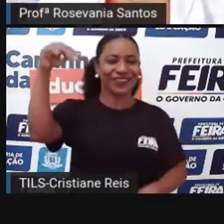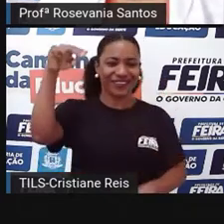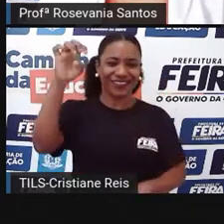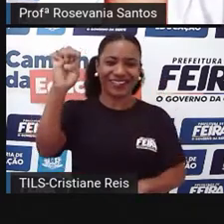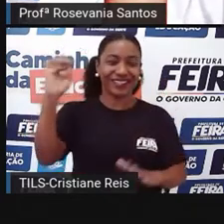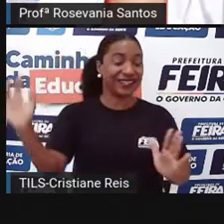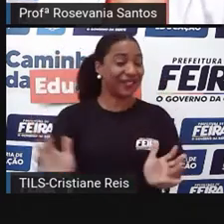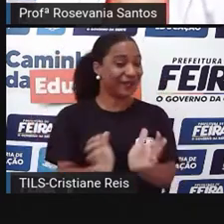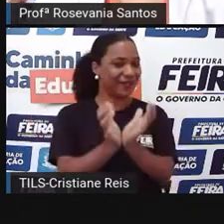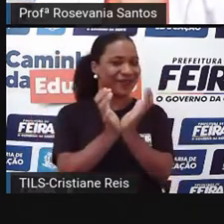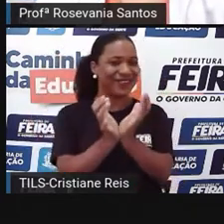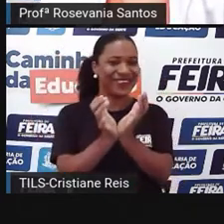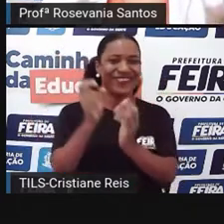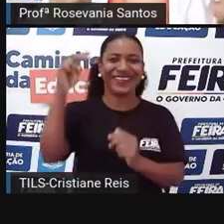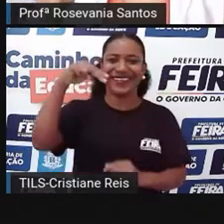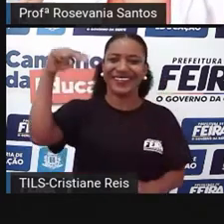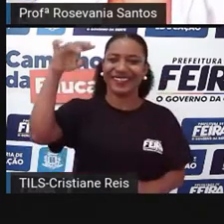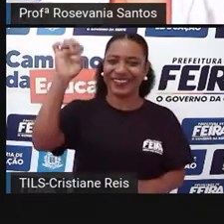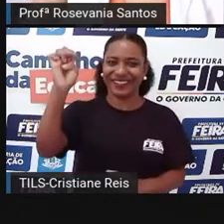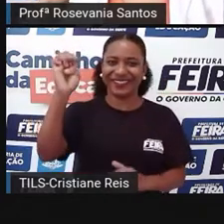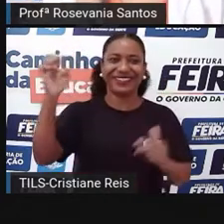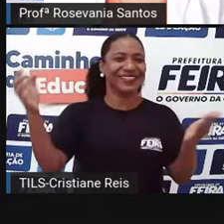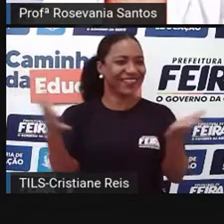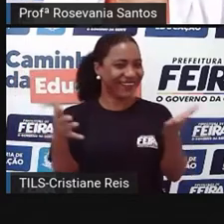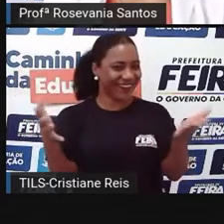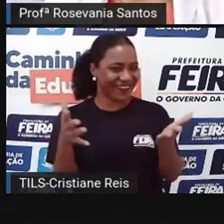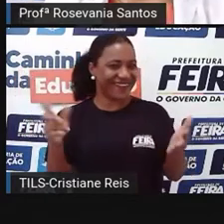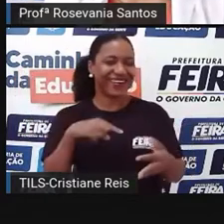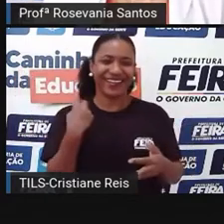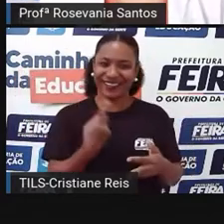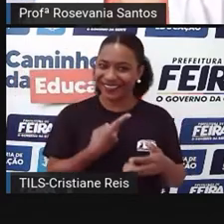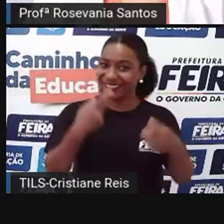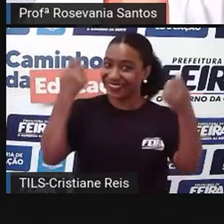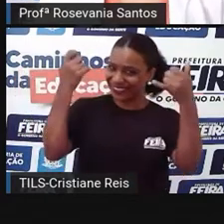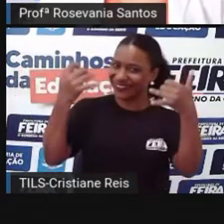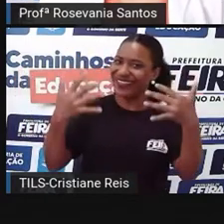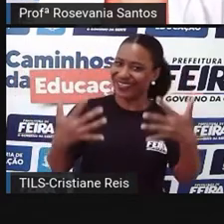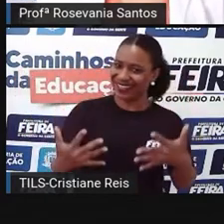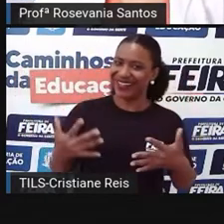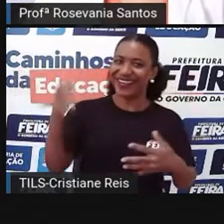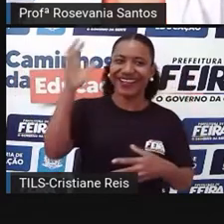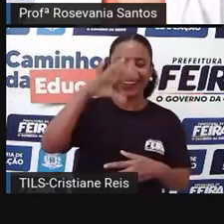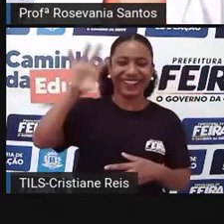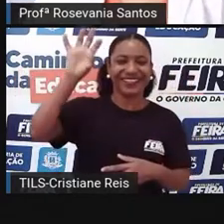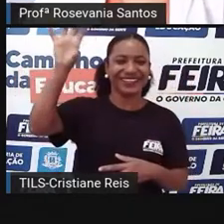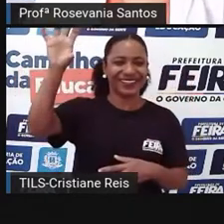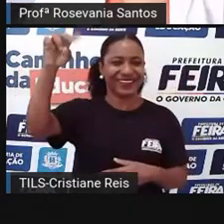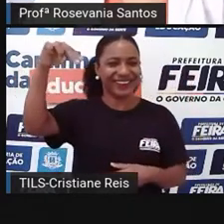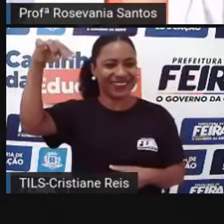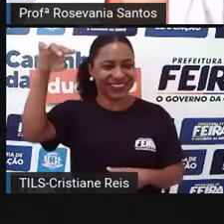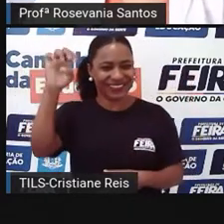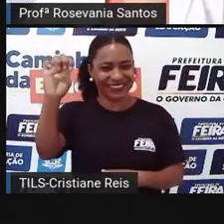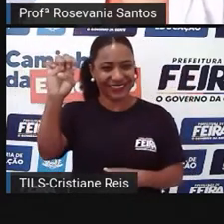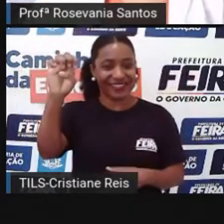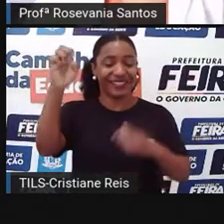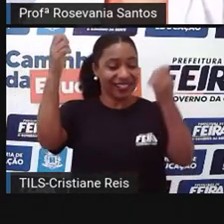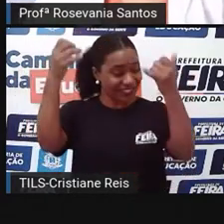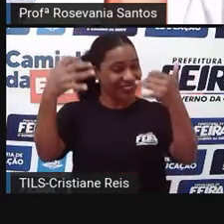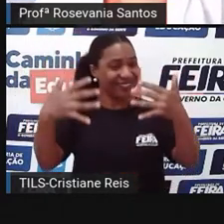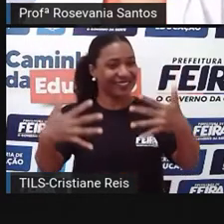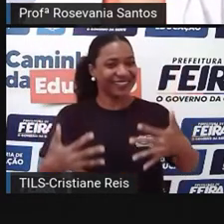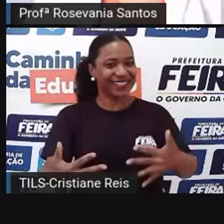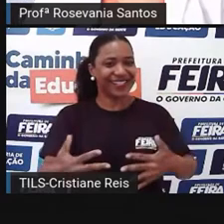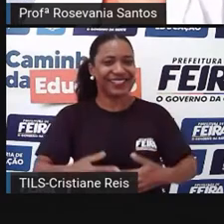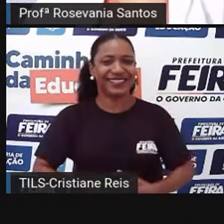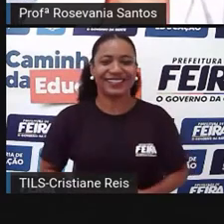povo nordestino. Então, bora falar, menino, da nossa região hoje? Vamos lá? Bora! Então, de qualquer forma,